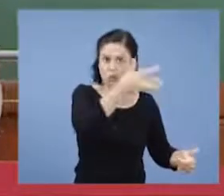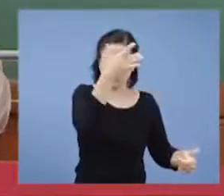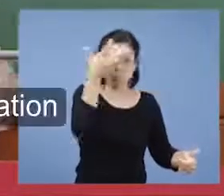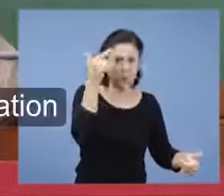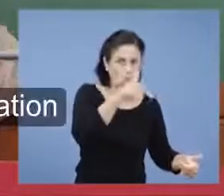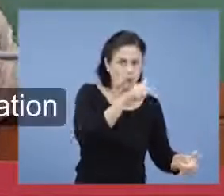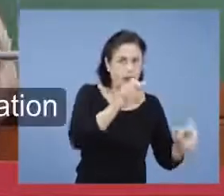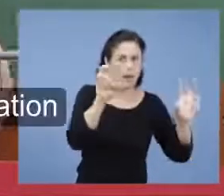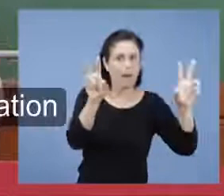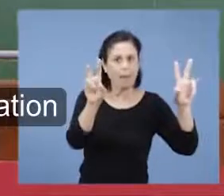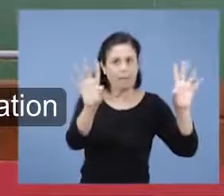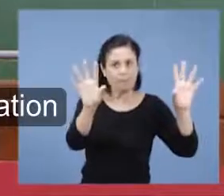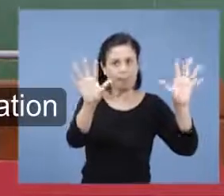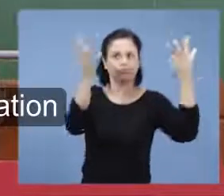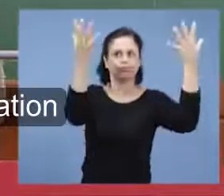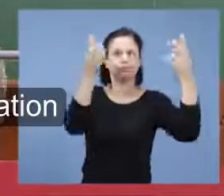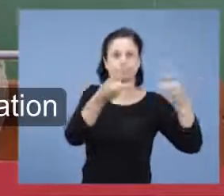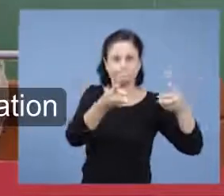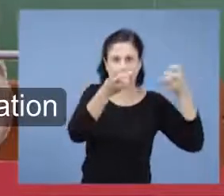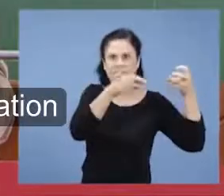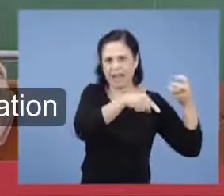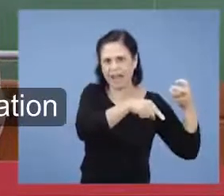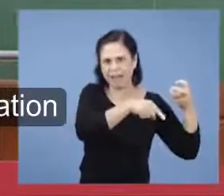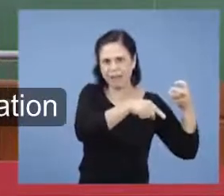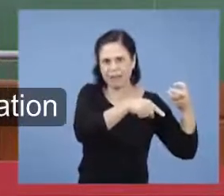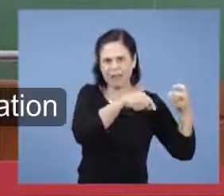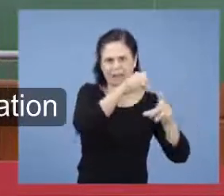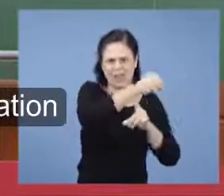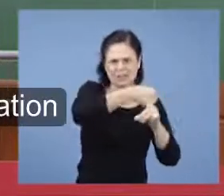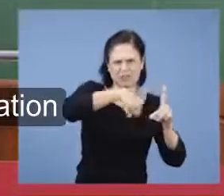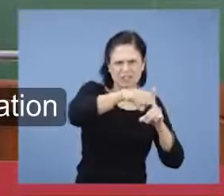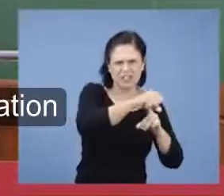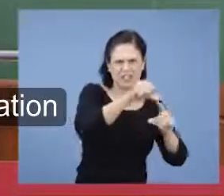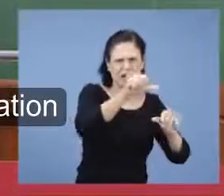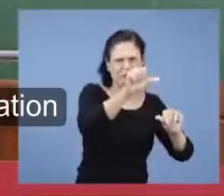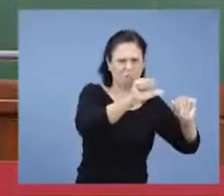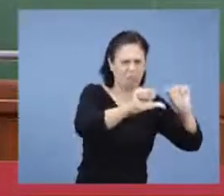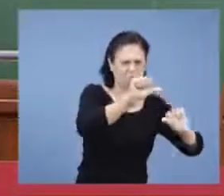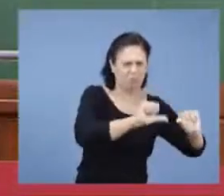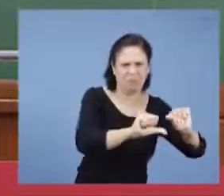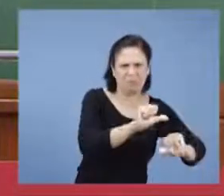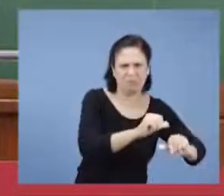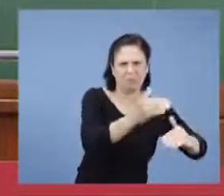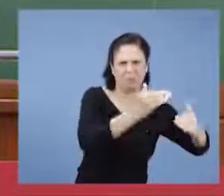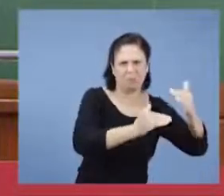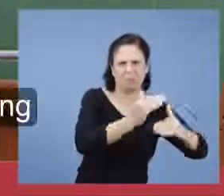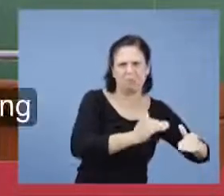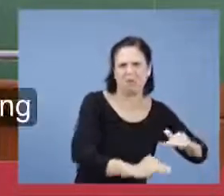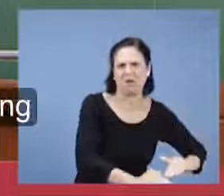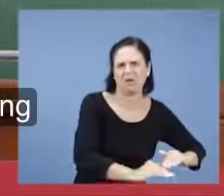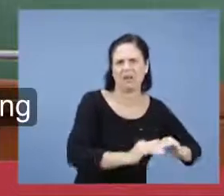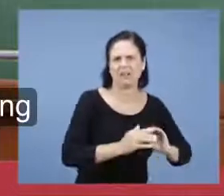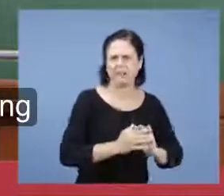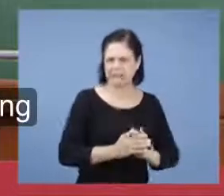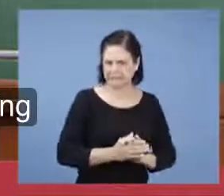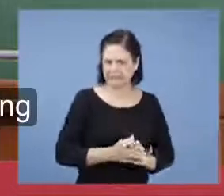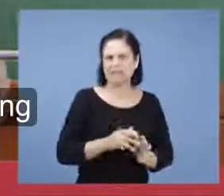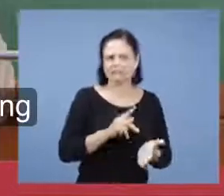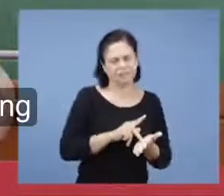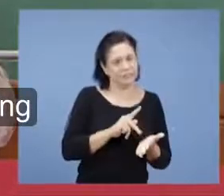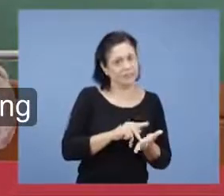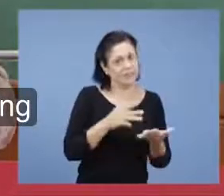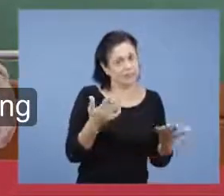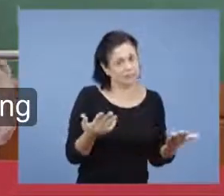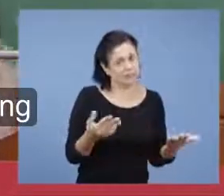as discrepâncias da sociedade. A situação degradável,